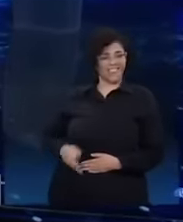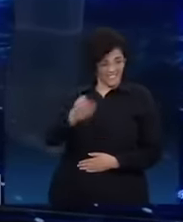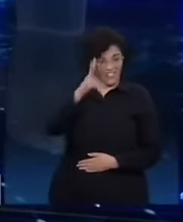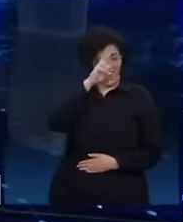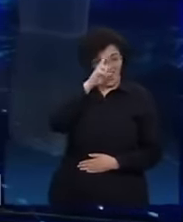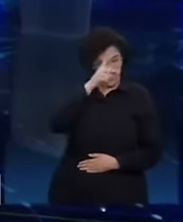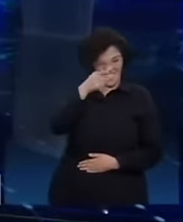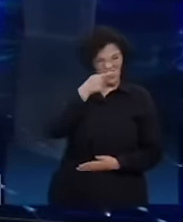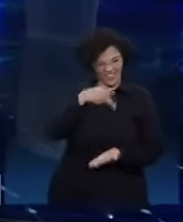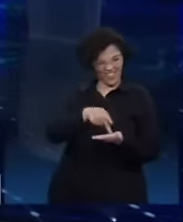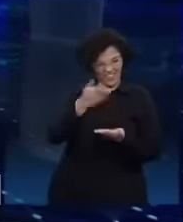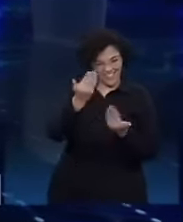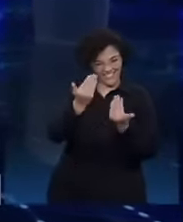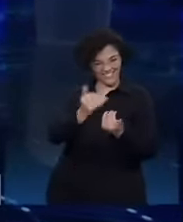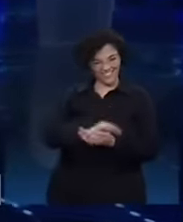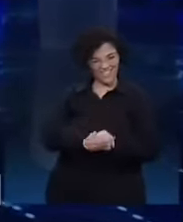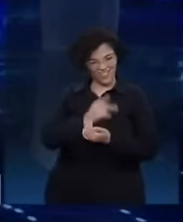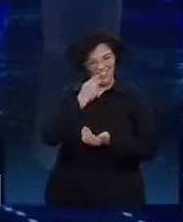Fala a verdade.